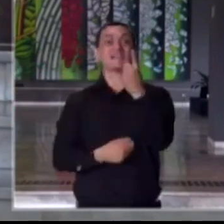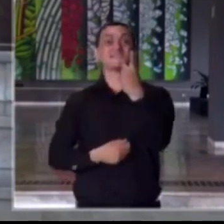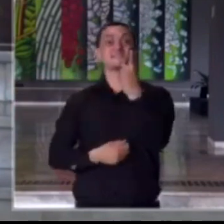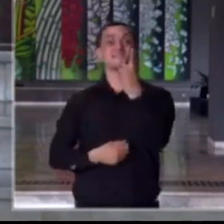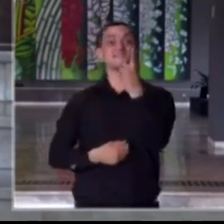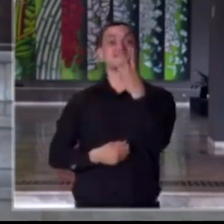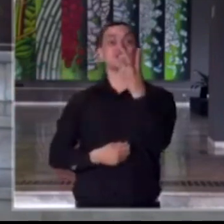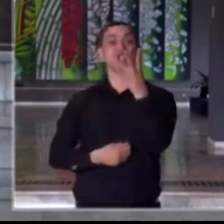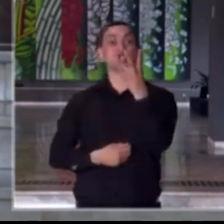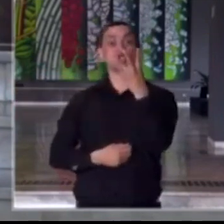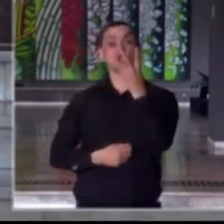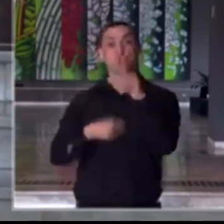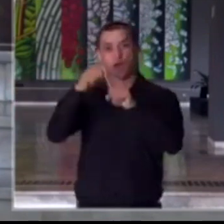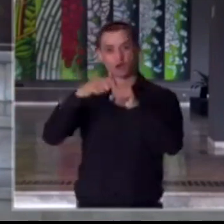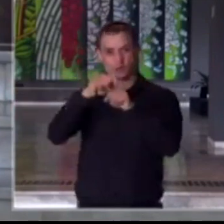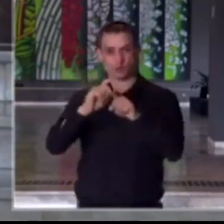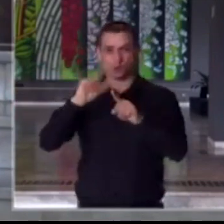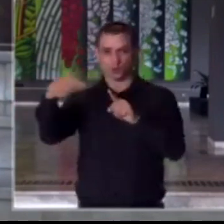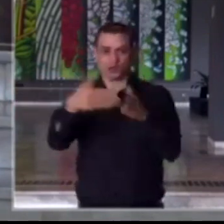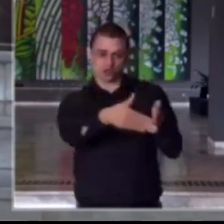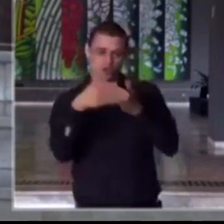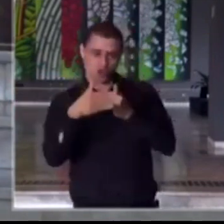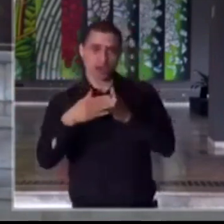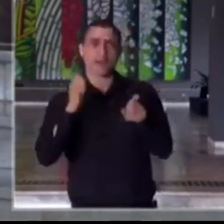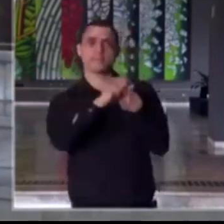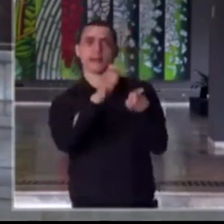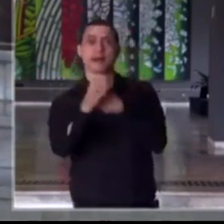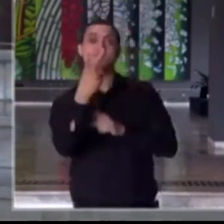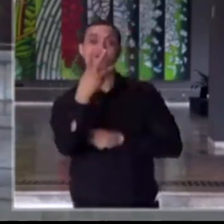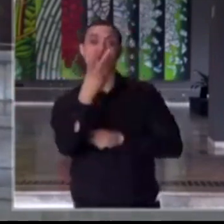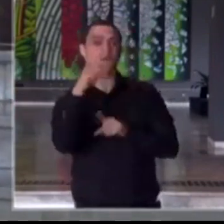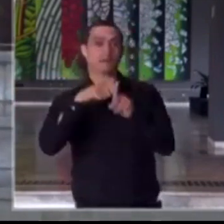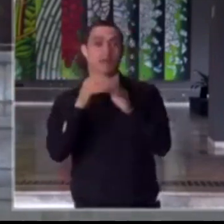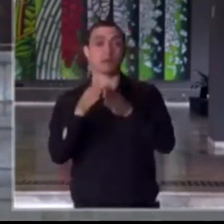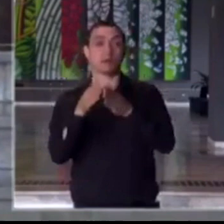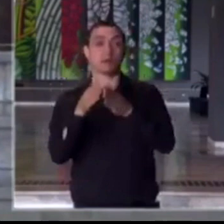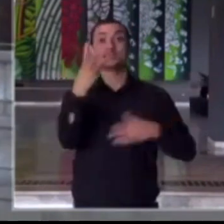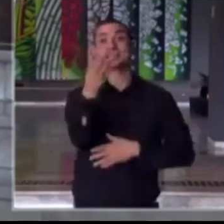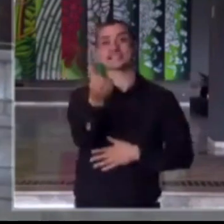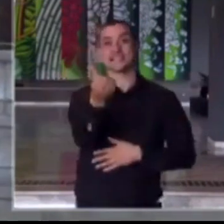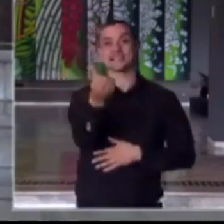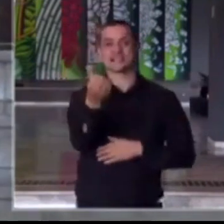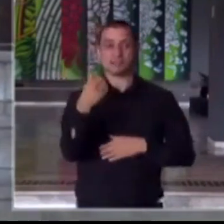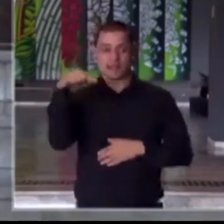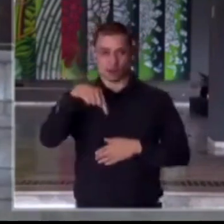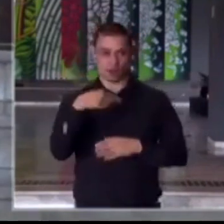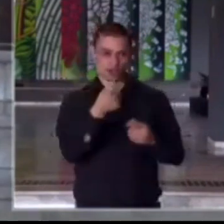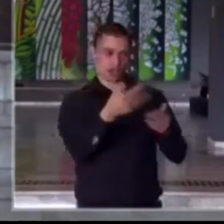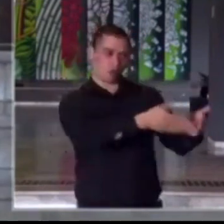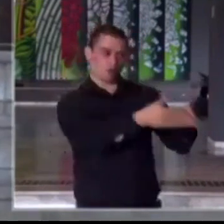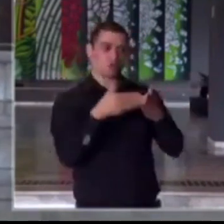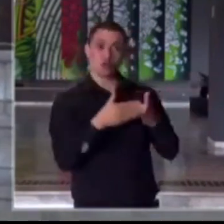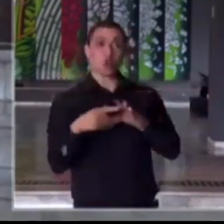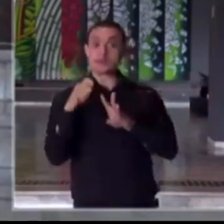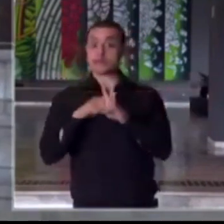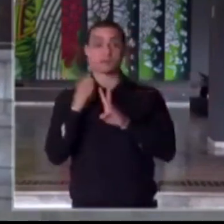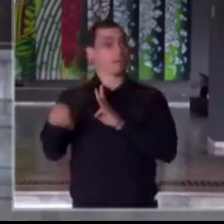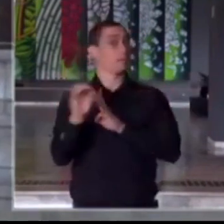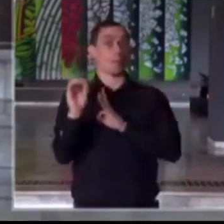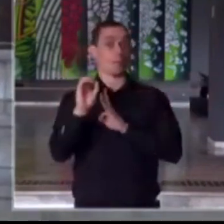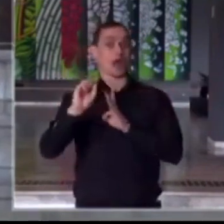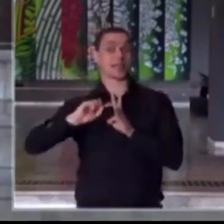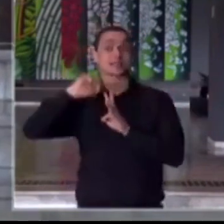para 36 meses. Carência de 90 dias. Nenhum pagamento nos primeiros três meses.